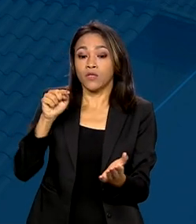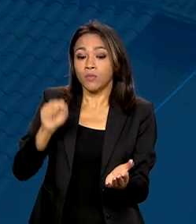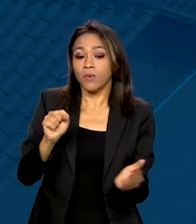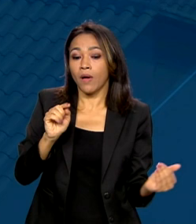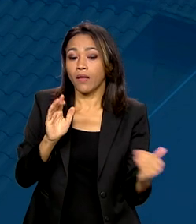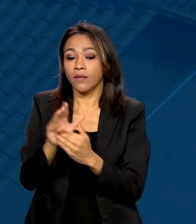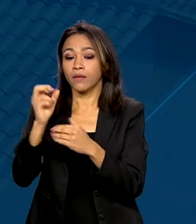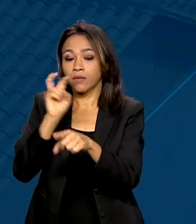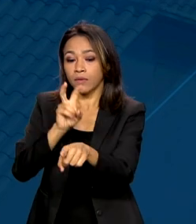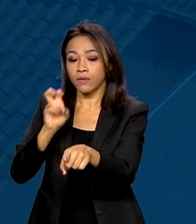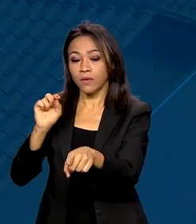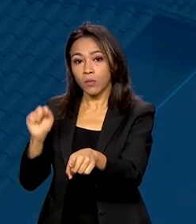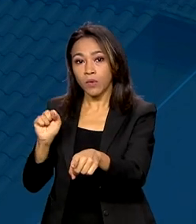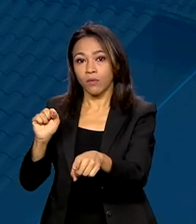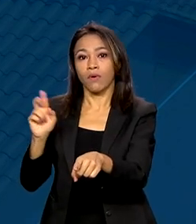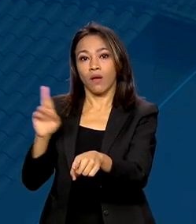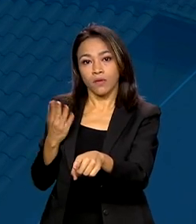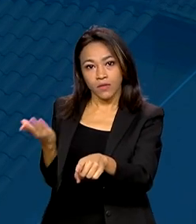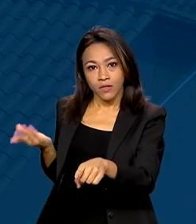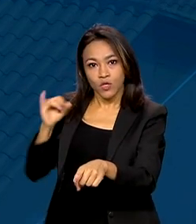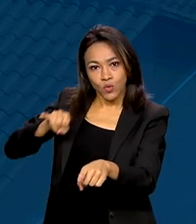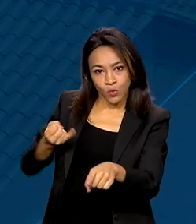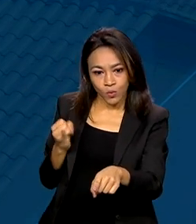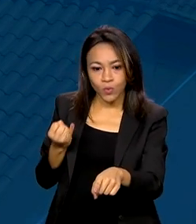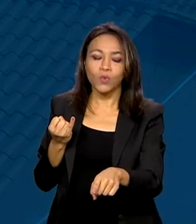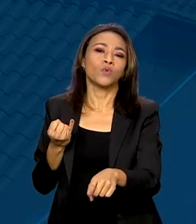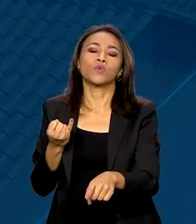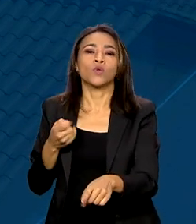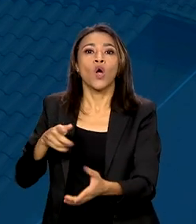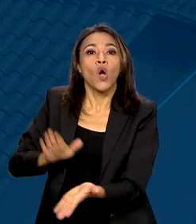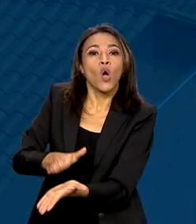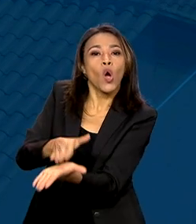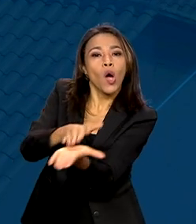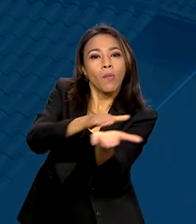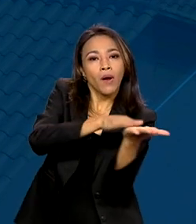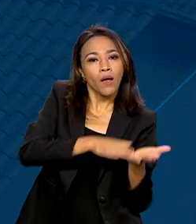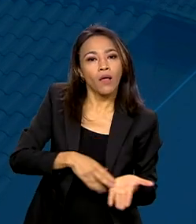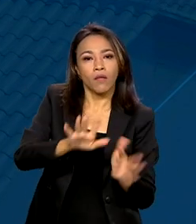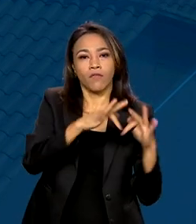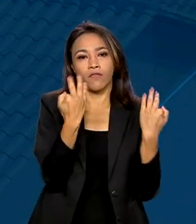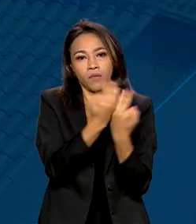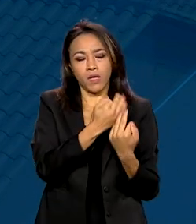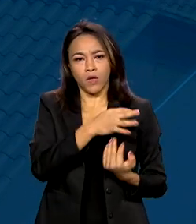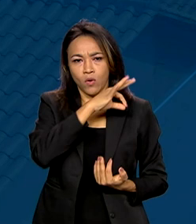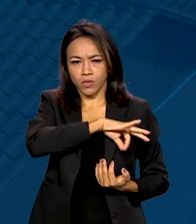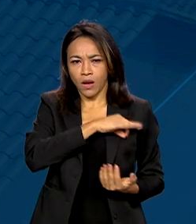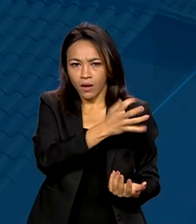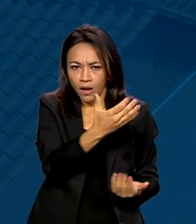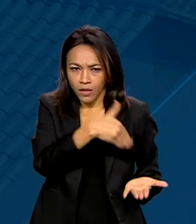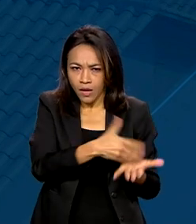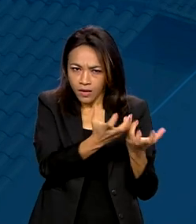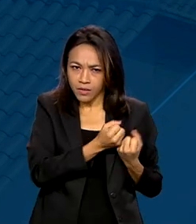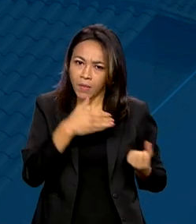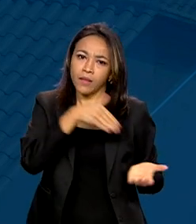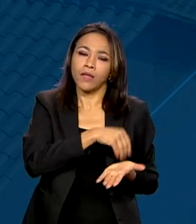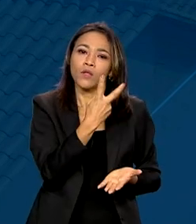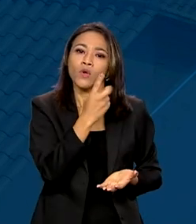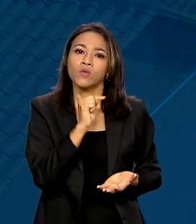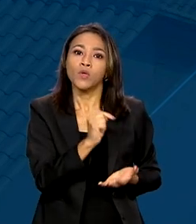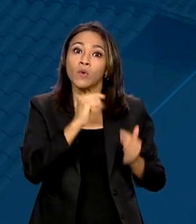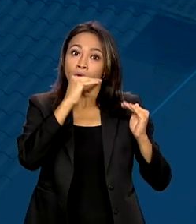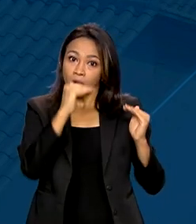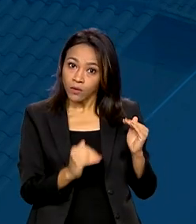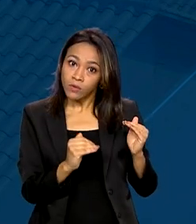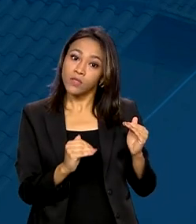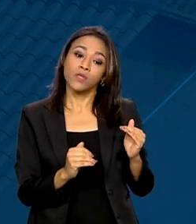55 mil reais. E os juros cobrados de famílias com renda mensal de até 2 mil reais caíram de 4